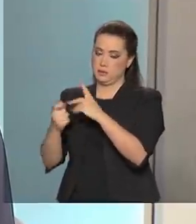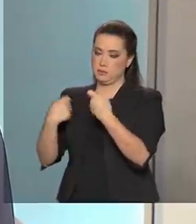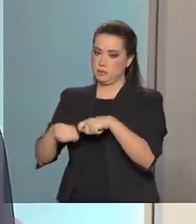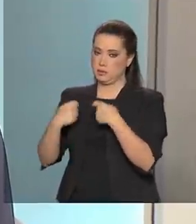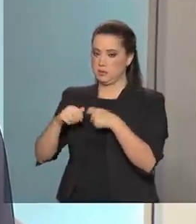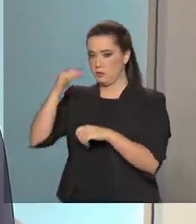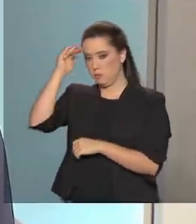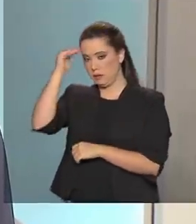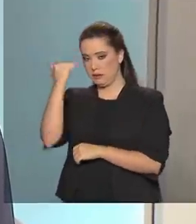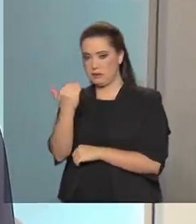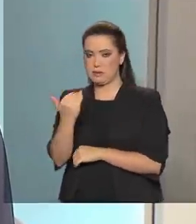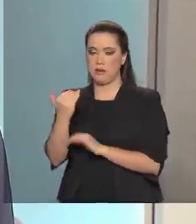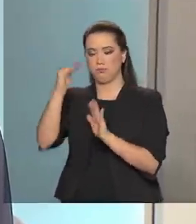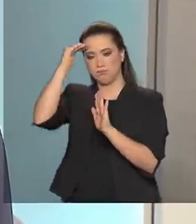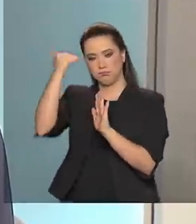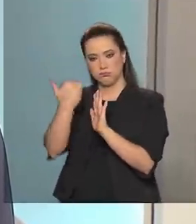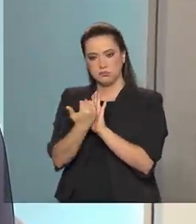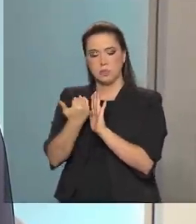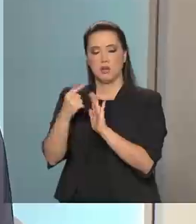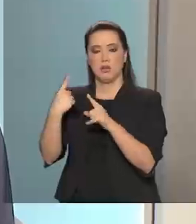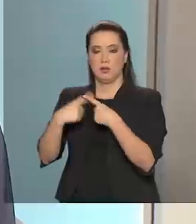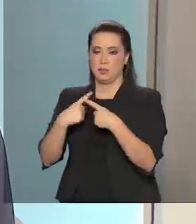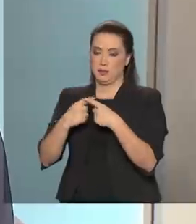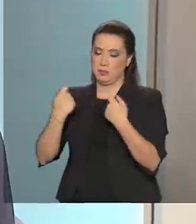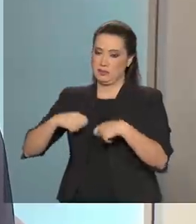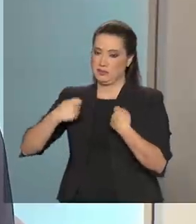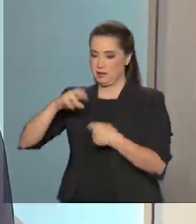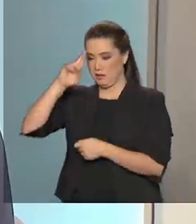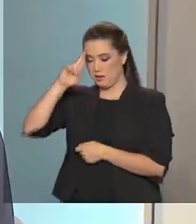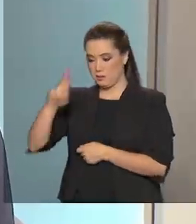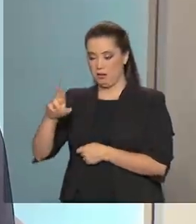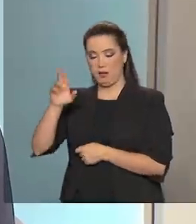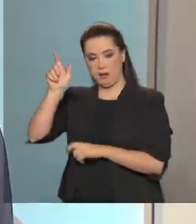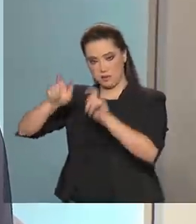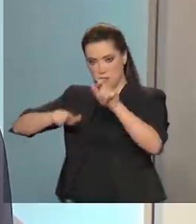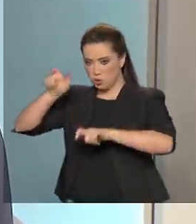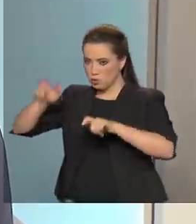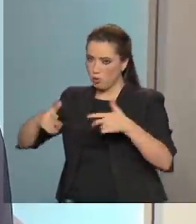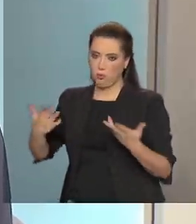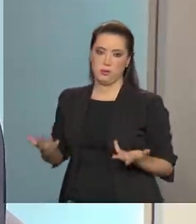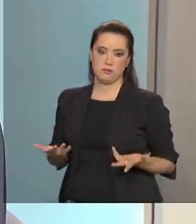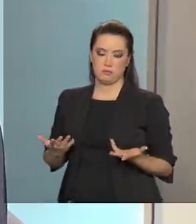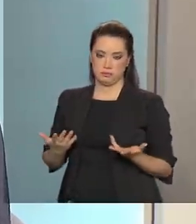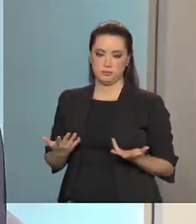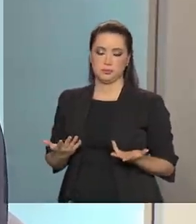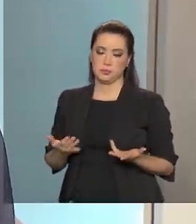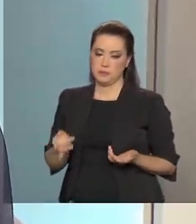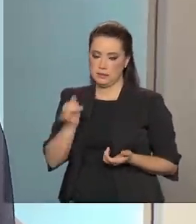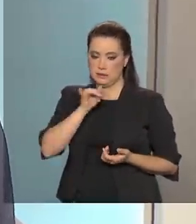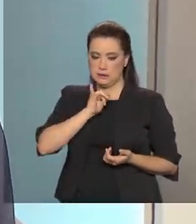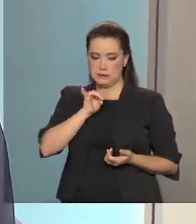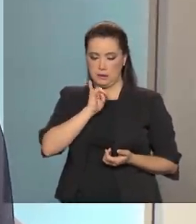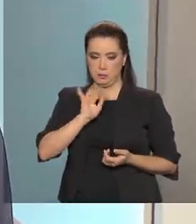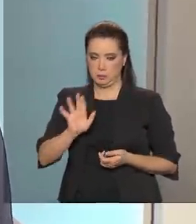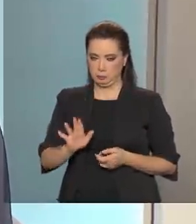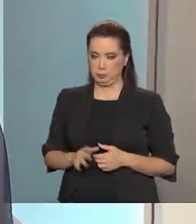fazer de forma a respeitar o cidadão. Então, vou dizer, eu tenho que